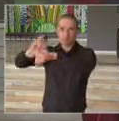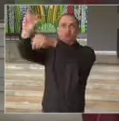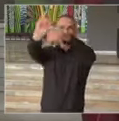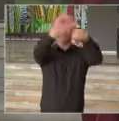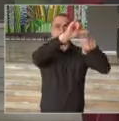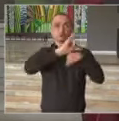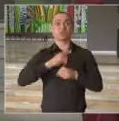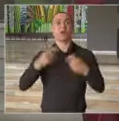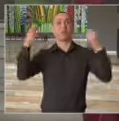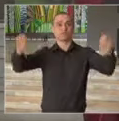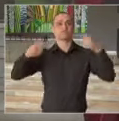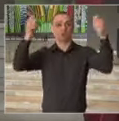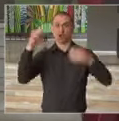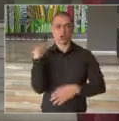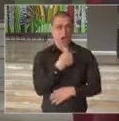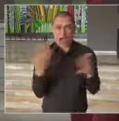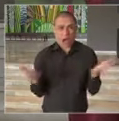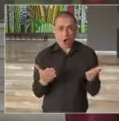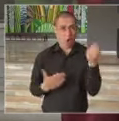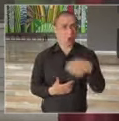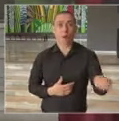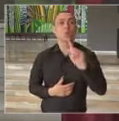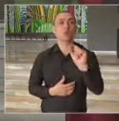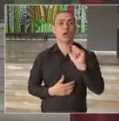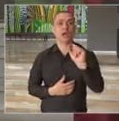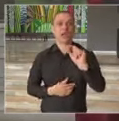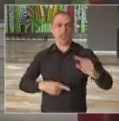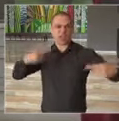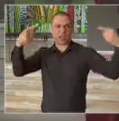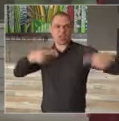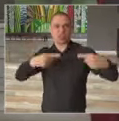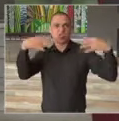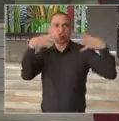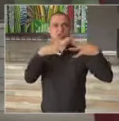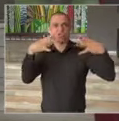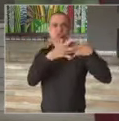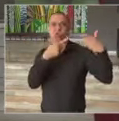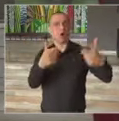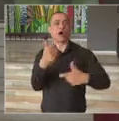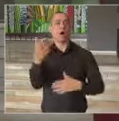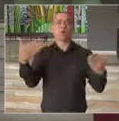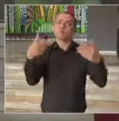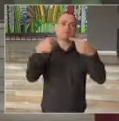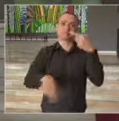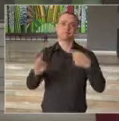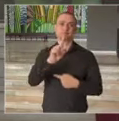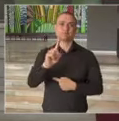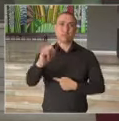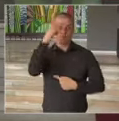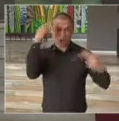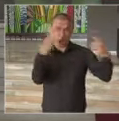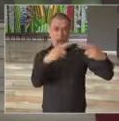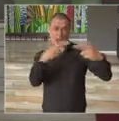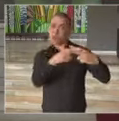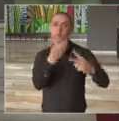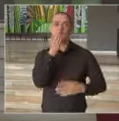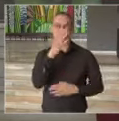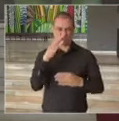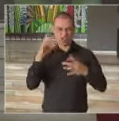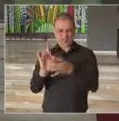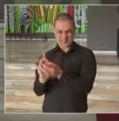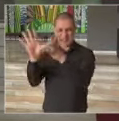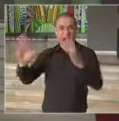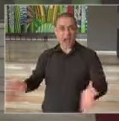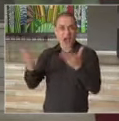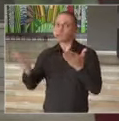Tudo que nós não precisamos nesse momento é de confronto. O confronto não fortalece a democracia,